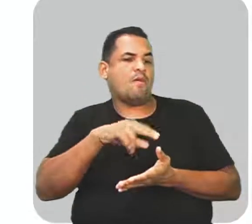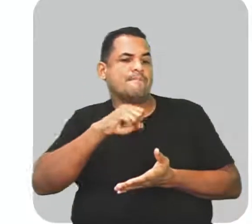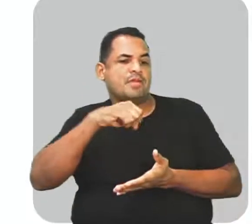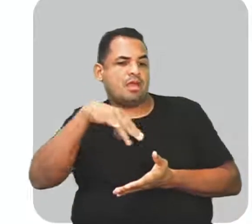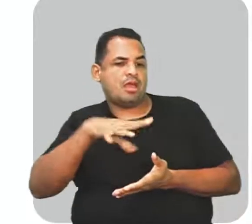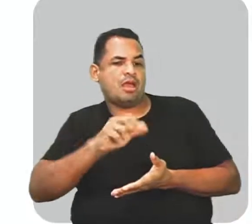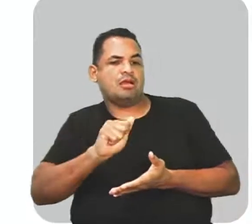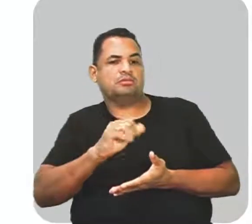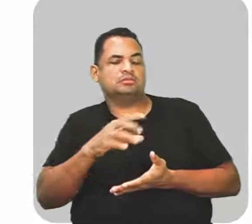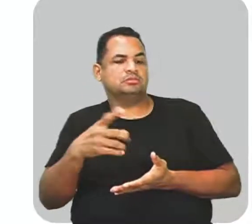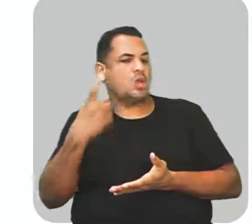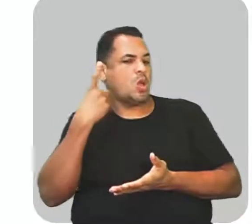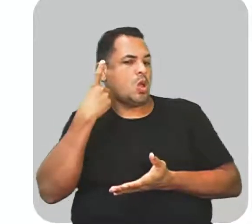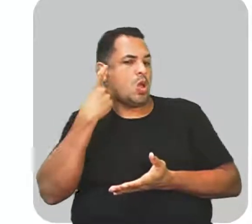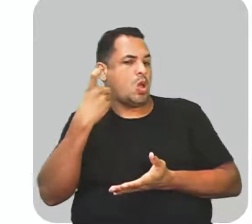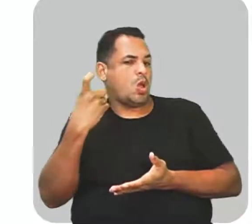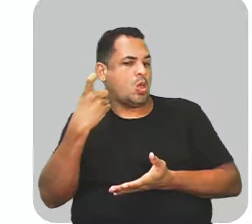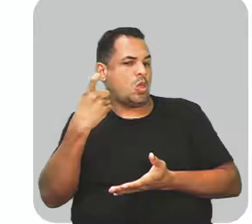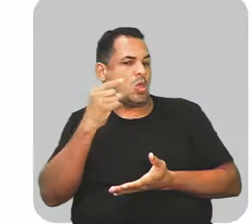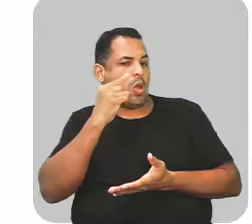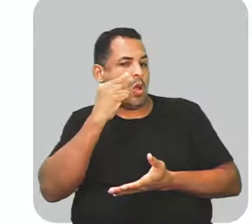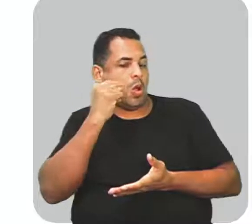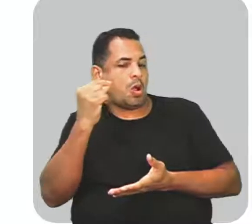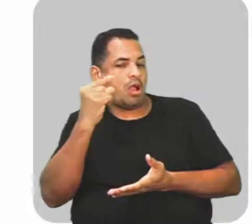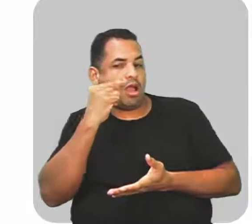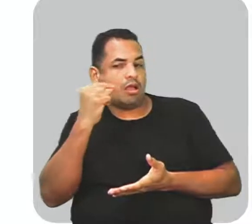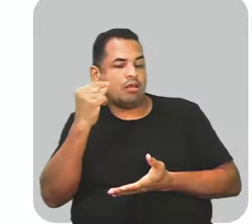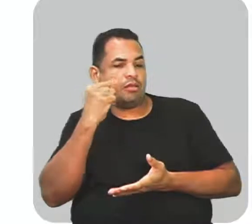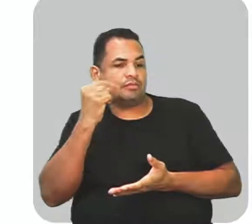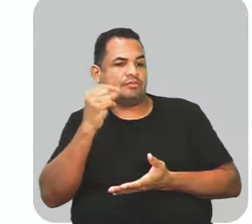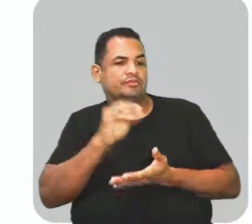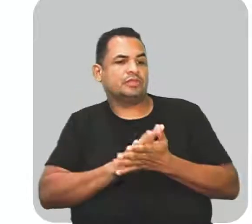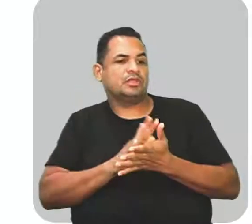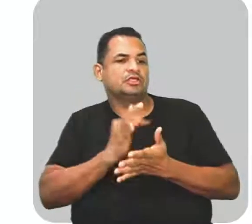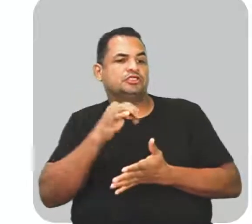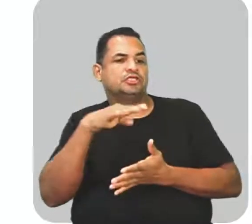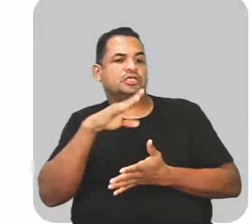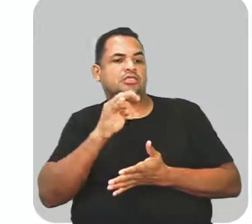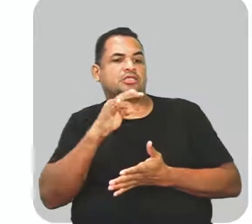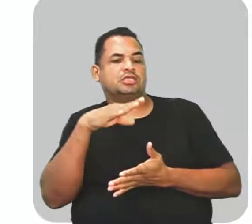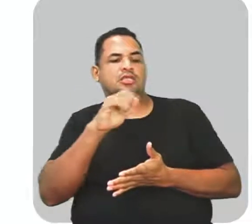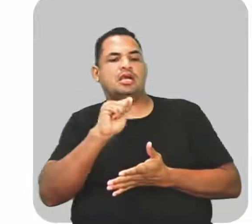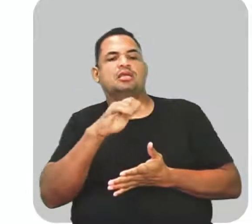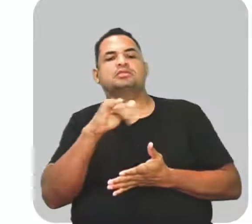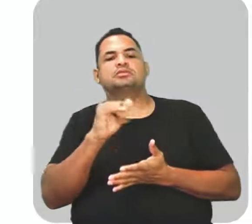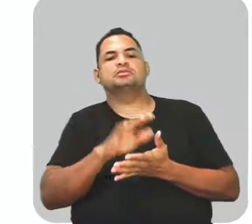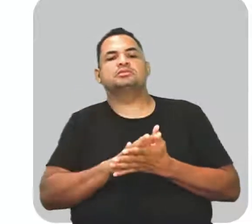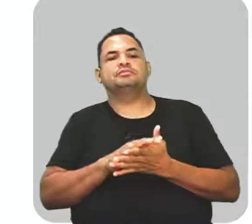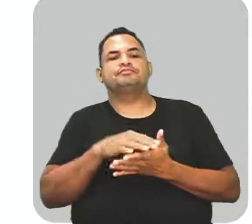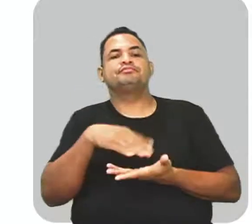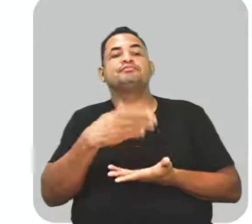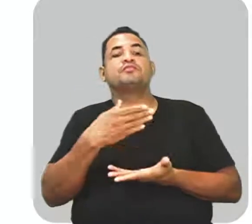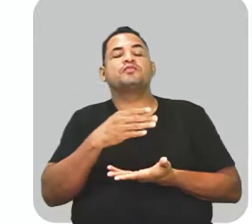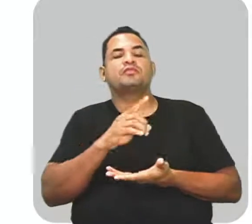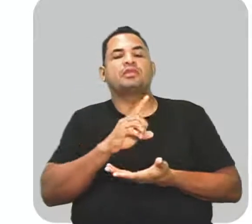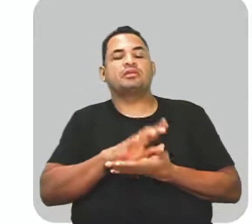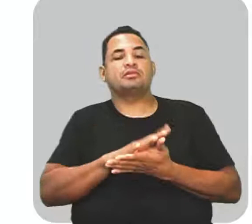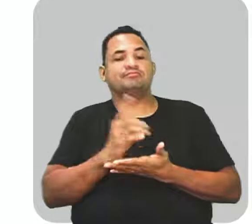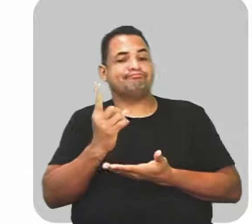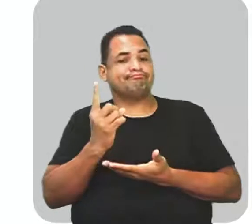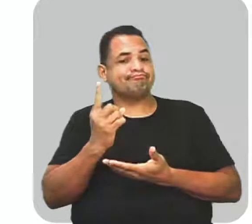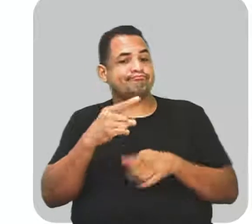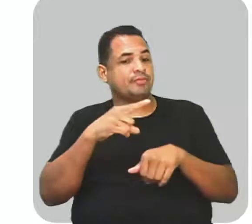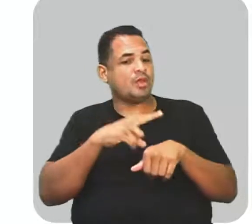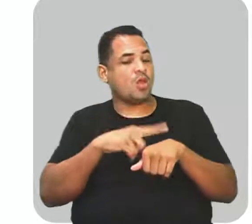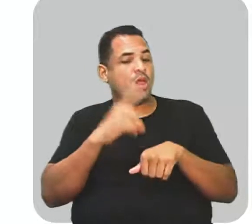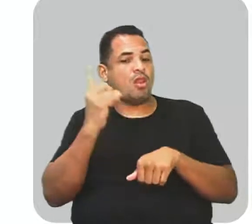o quê? O som emitido pelo gato. Tic-tac, tic-tac. Esse som é o quê? É um